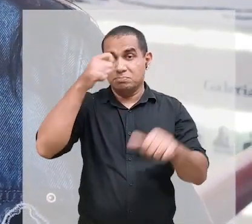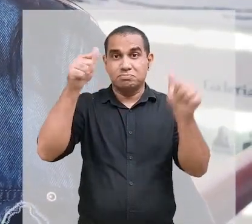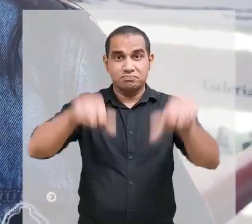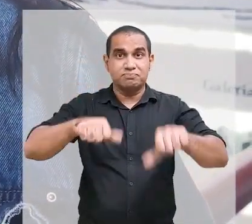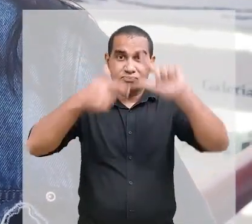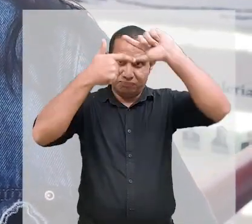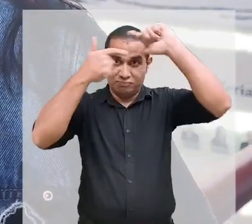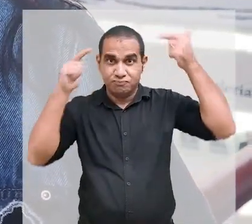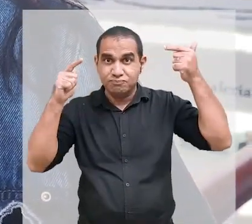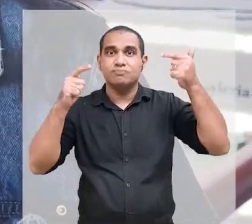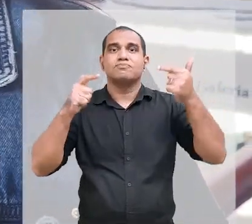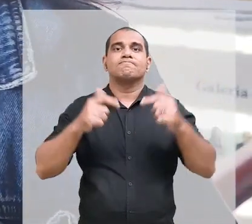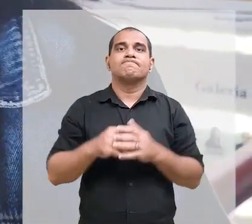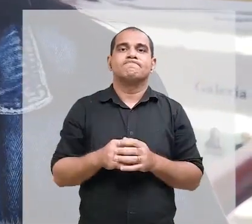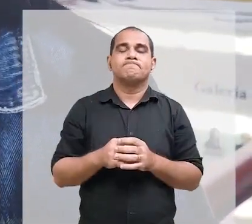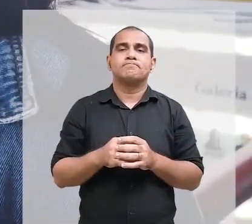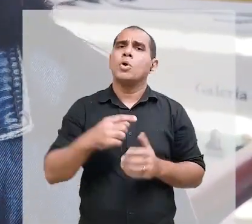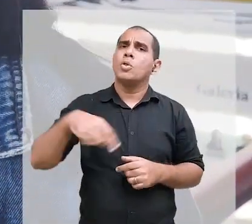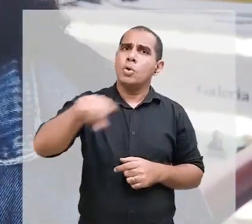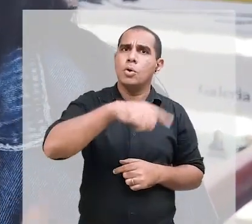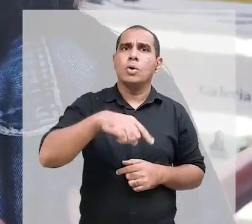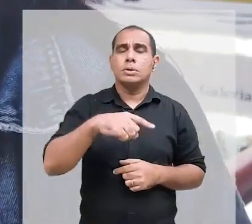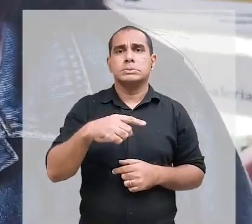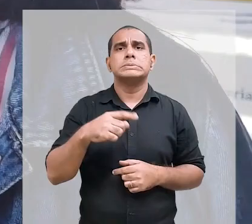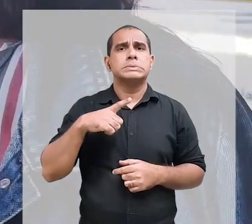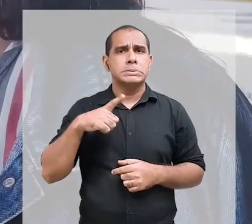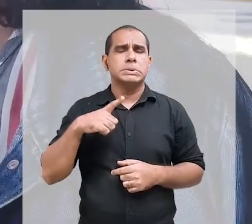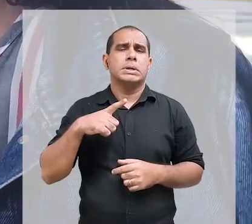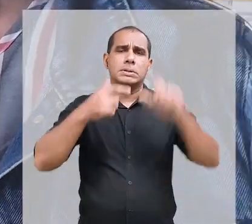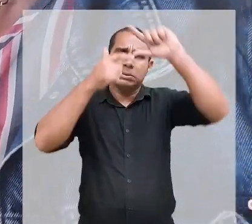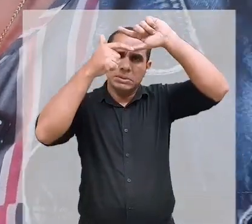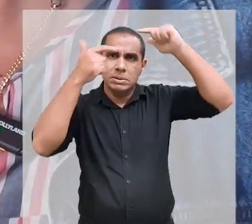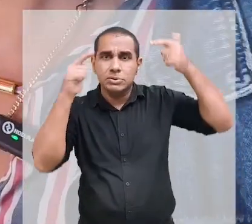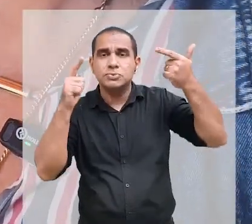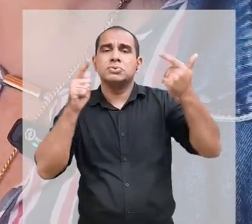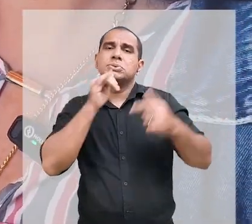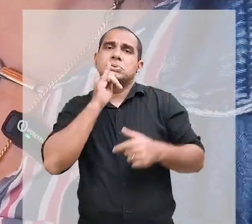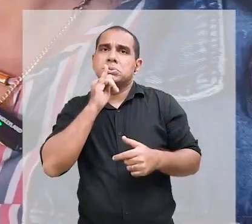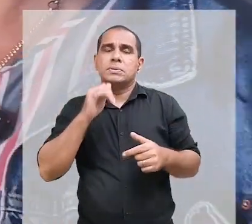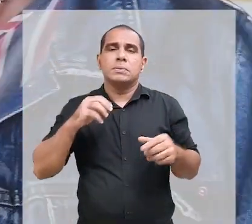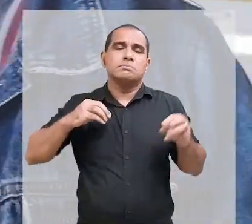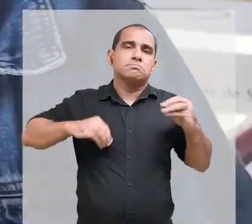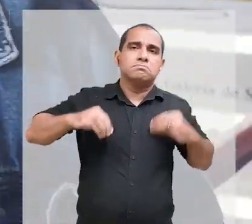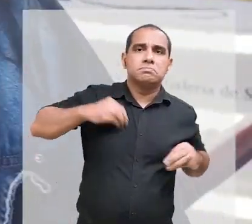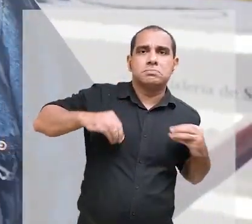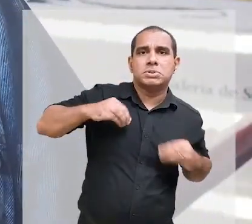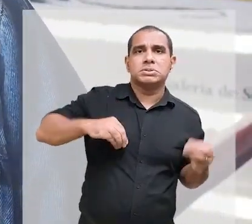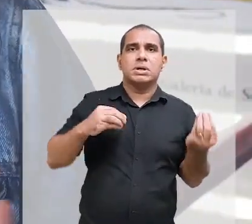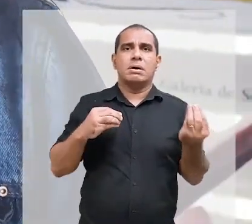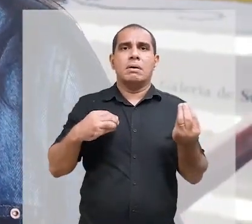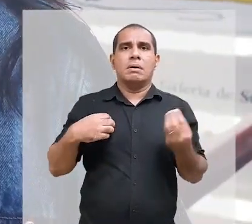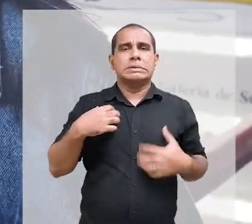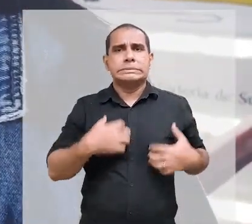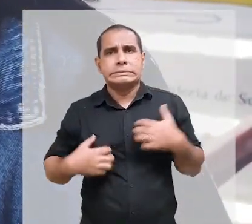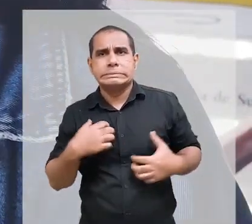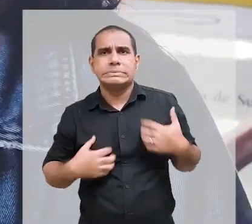mental. Porque nós temos transtornos nos nossos sistemas de informação, depressões,